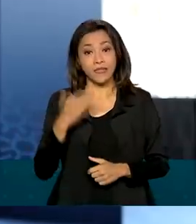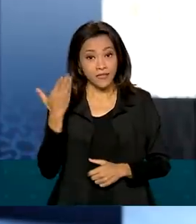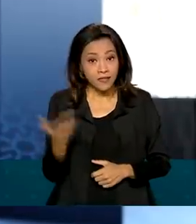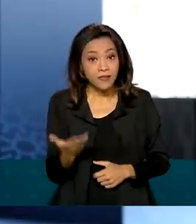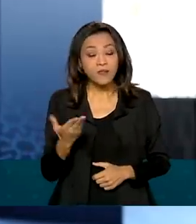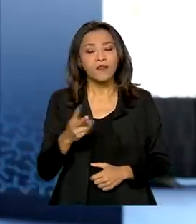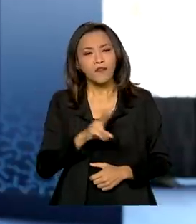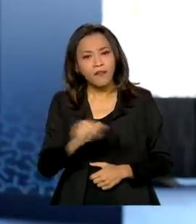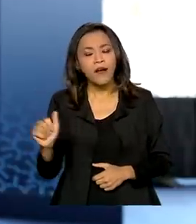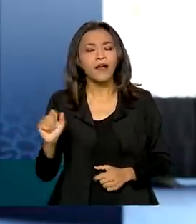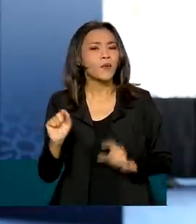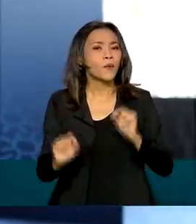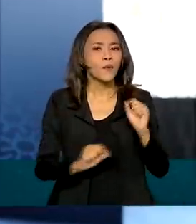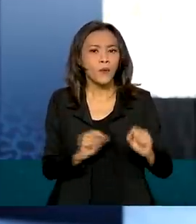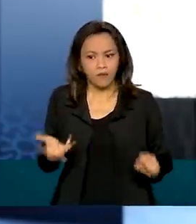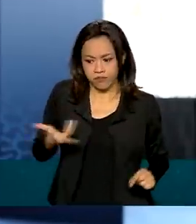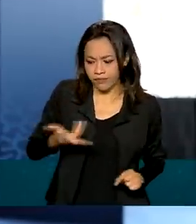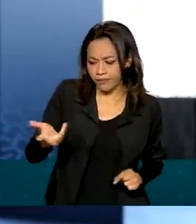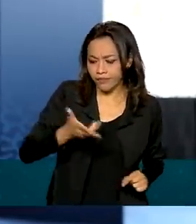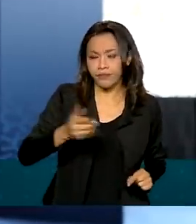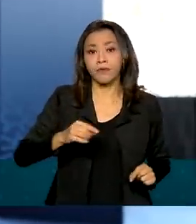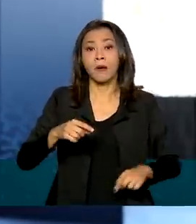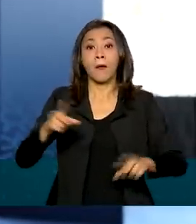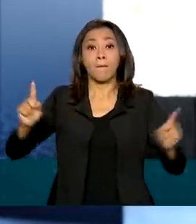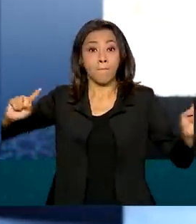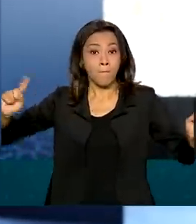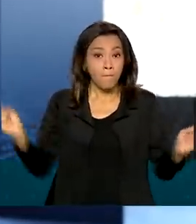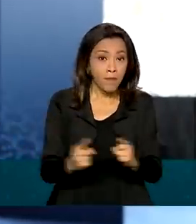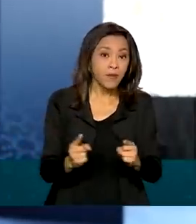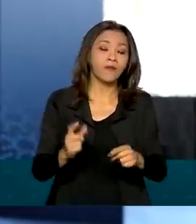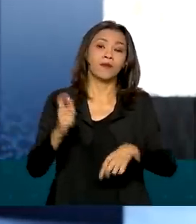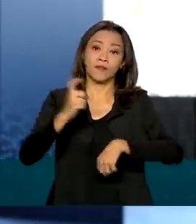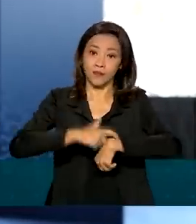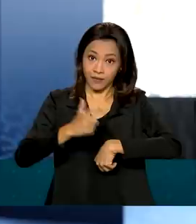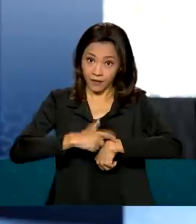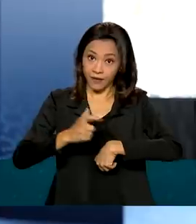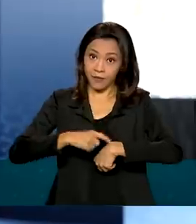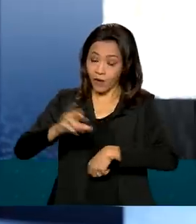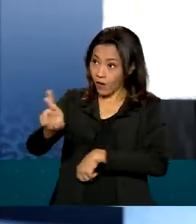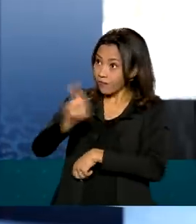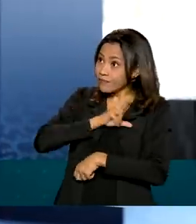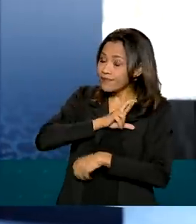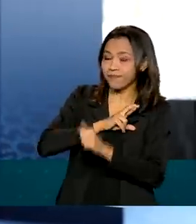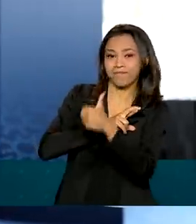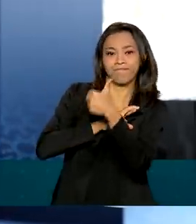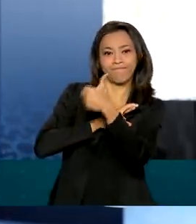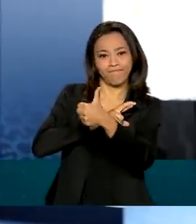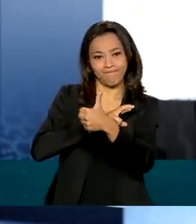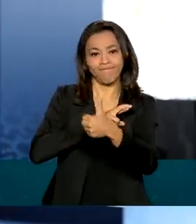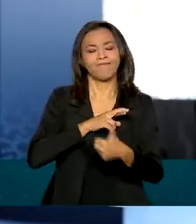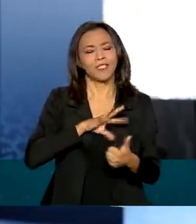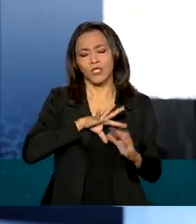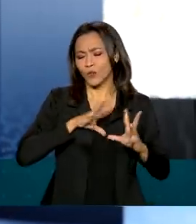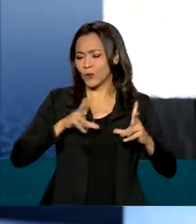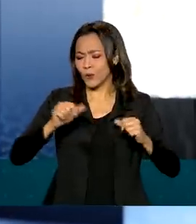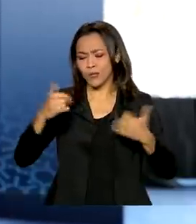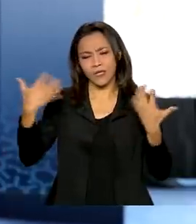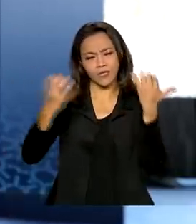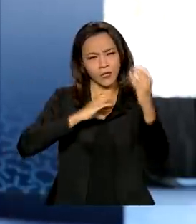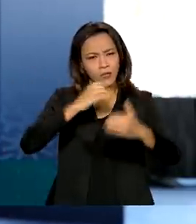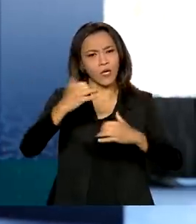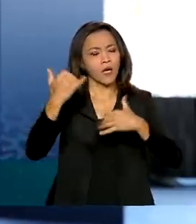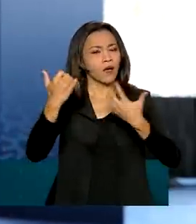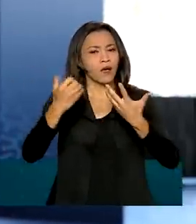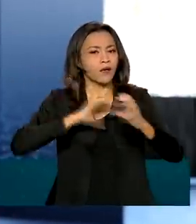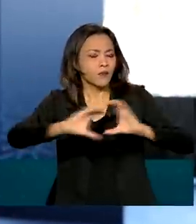maior velocidade, menor tempo de latência, ou seja, tempo de resposta muito menor em todas as comunicações